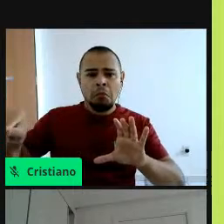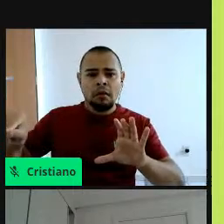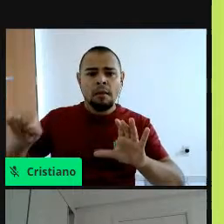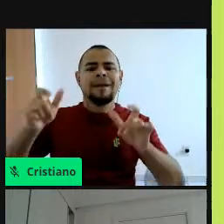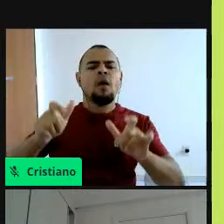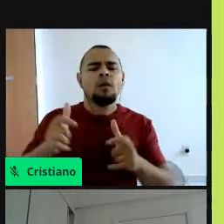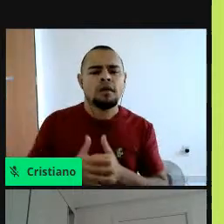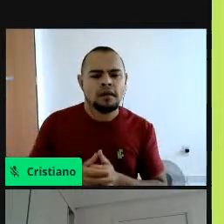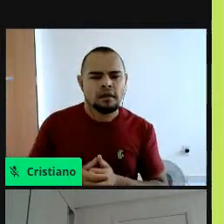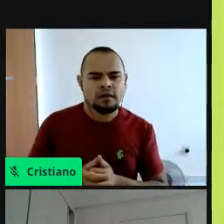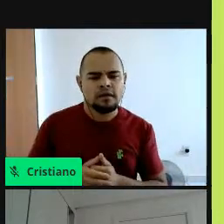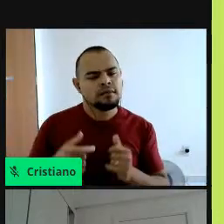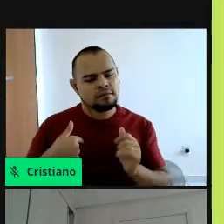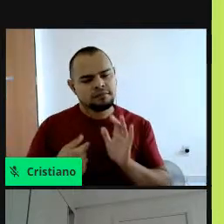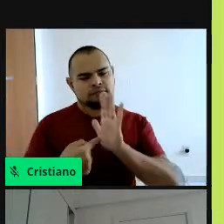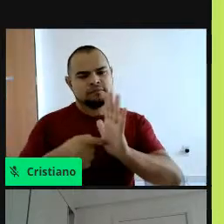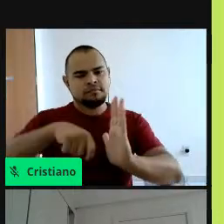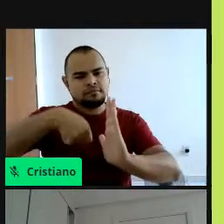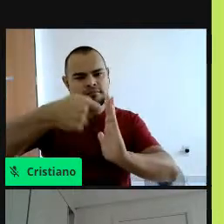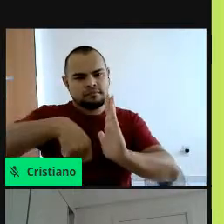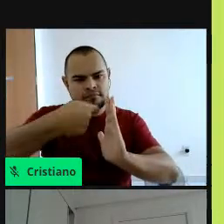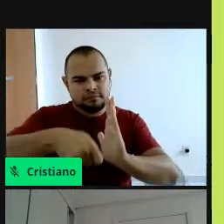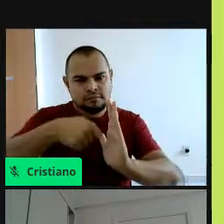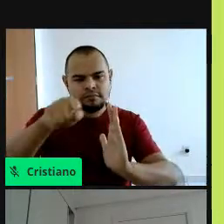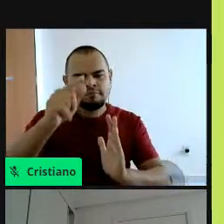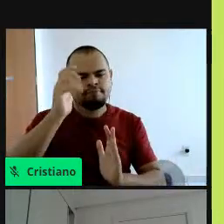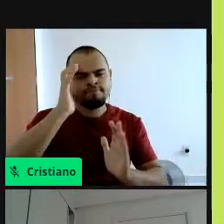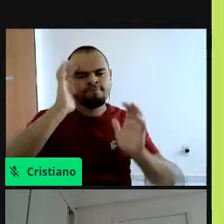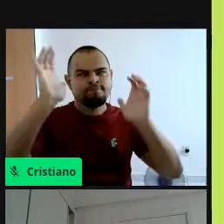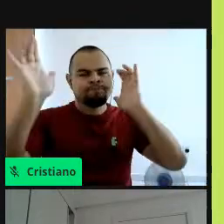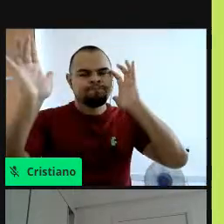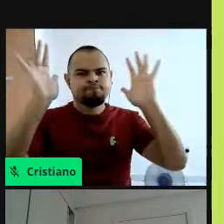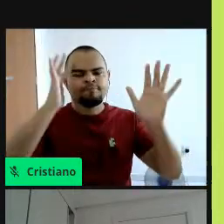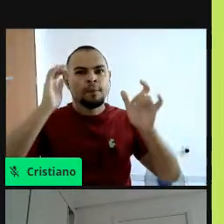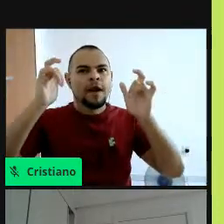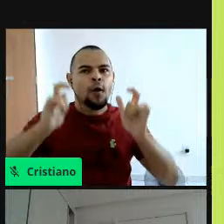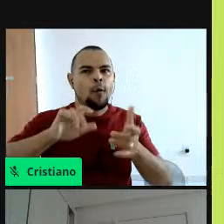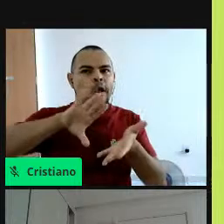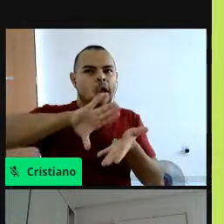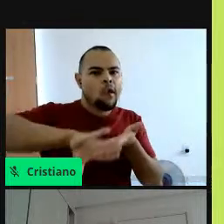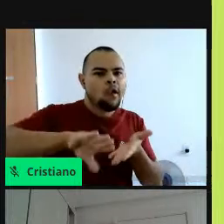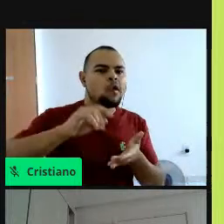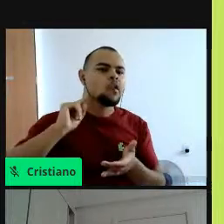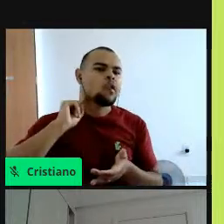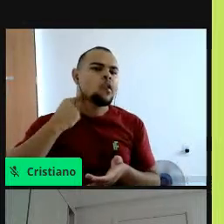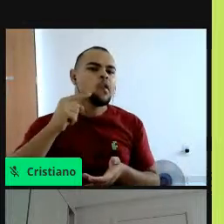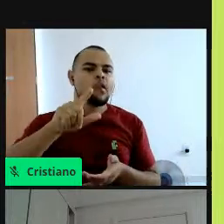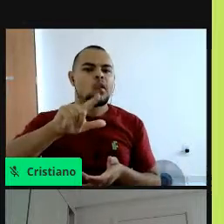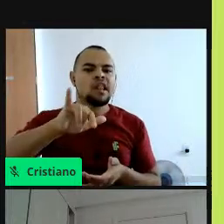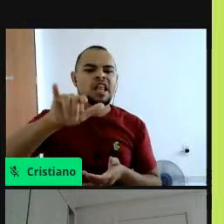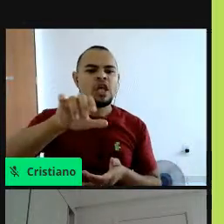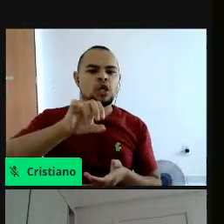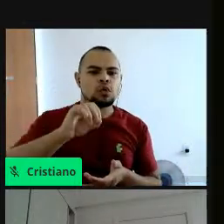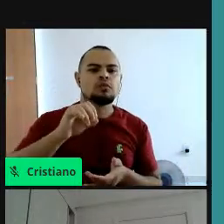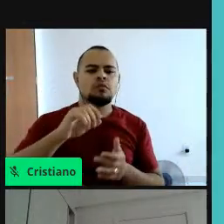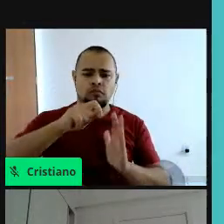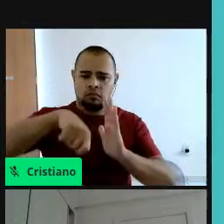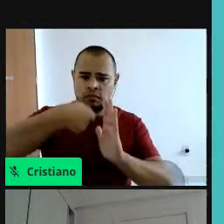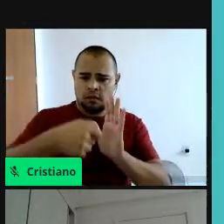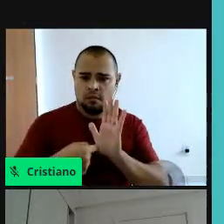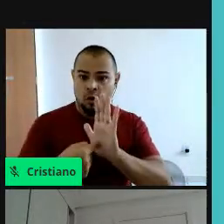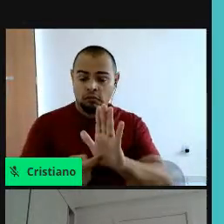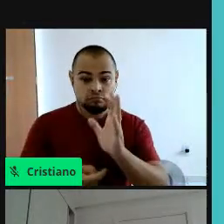correta, vamos, é, refletir para onde ele vai, então, esse vídeo mostra muito bem isso, eu gostaria de que vocês